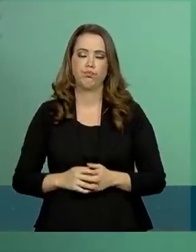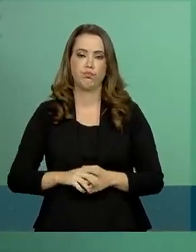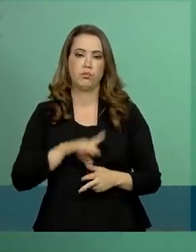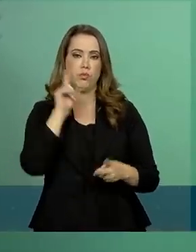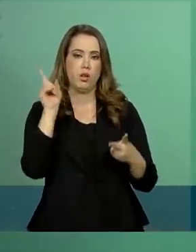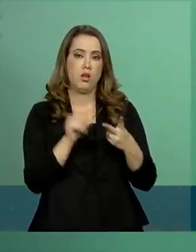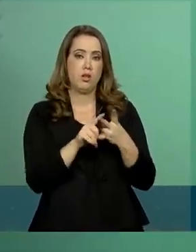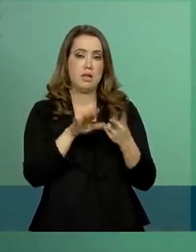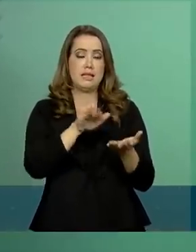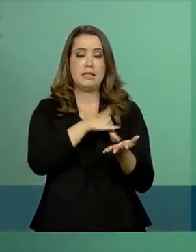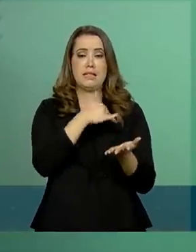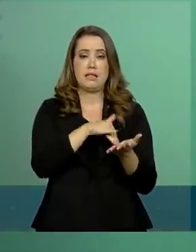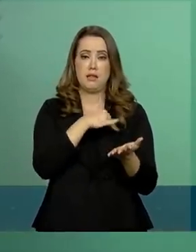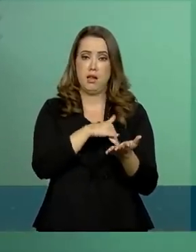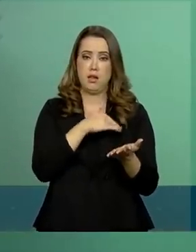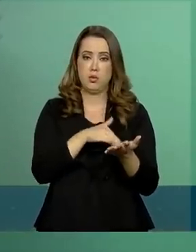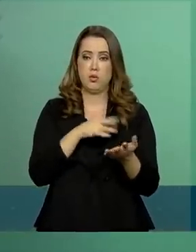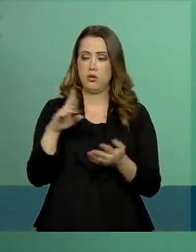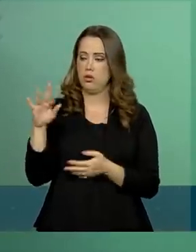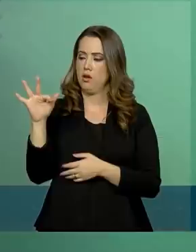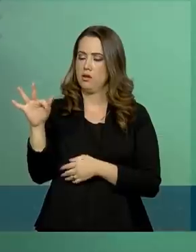Receita Federal, o Marco Sintra,